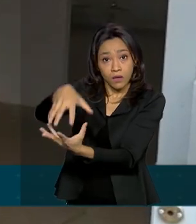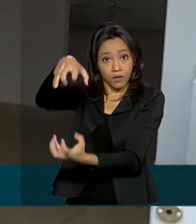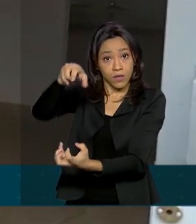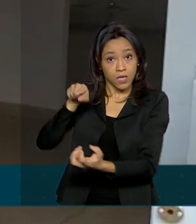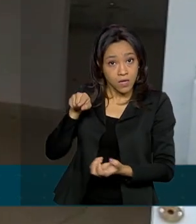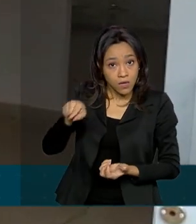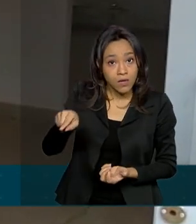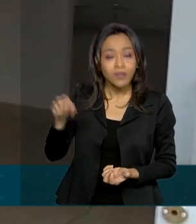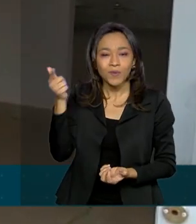eles possam vir se recuperar.